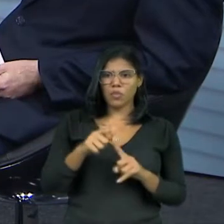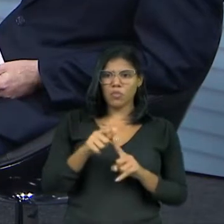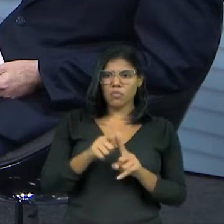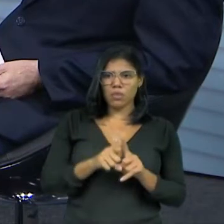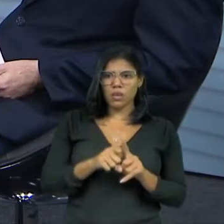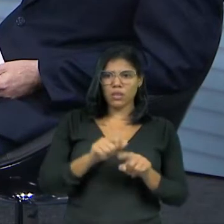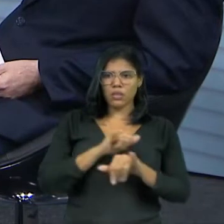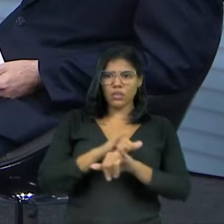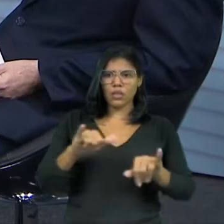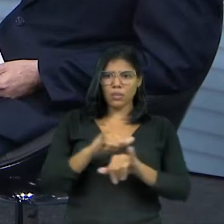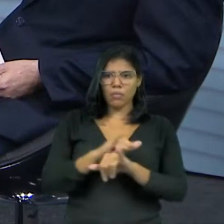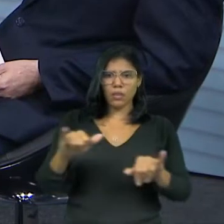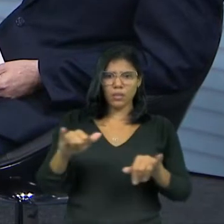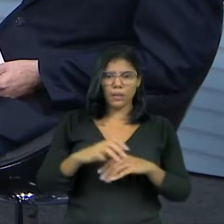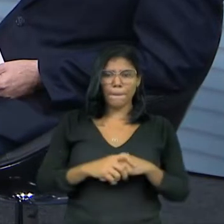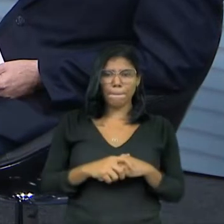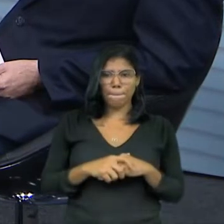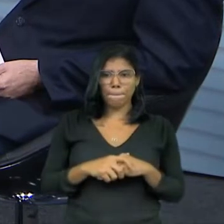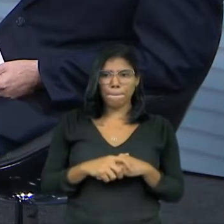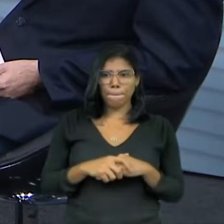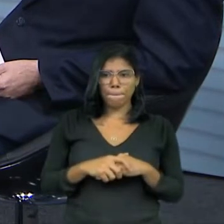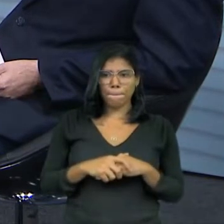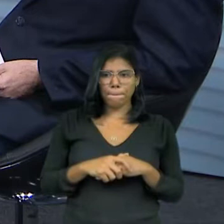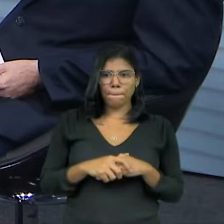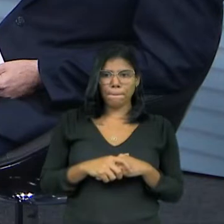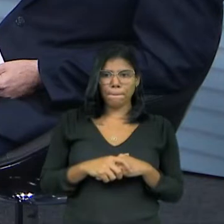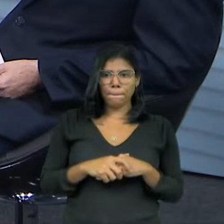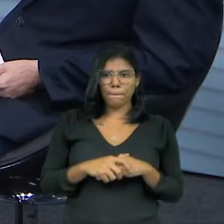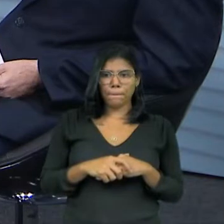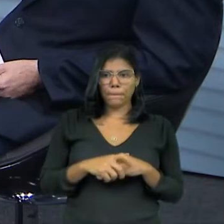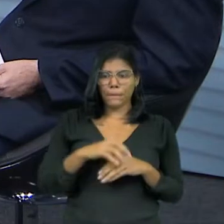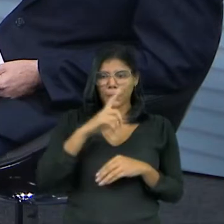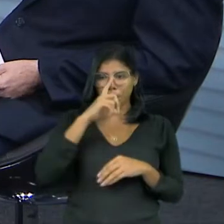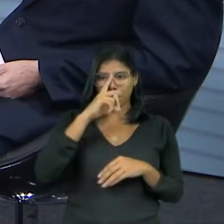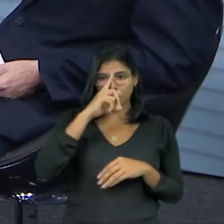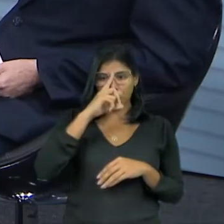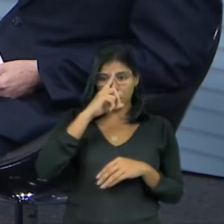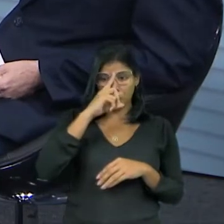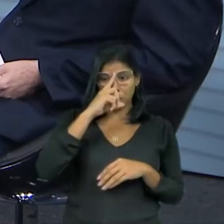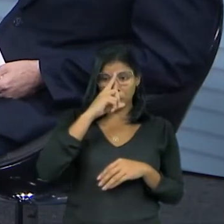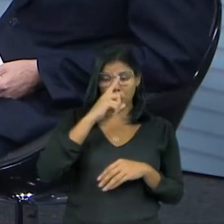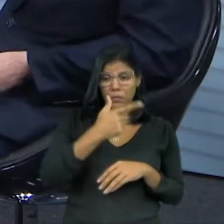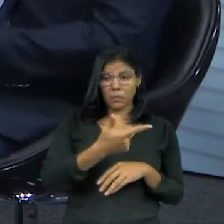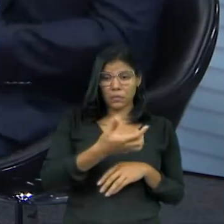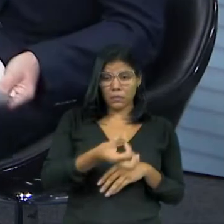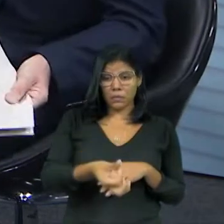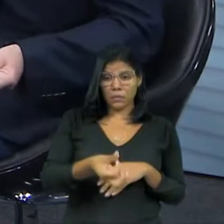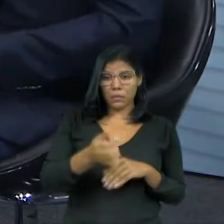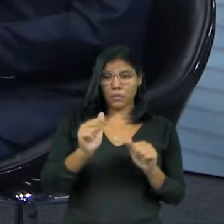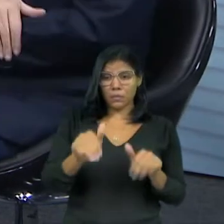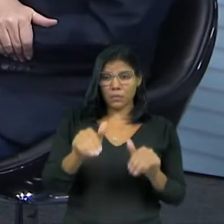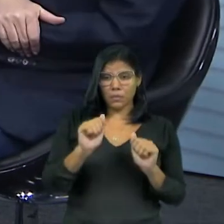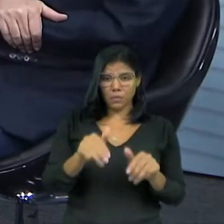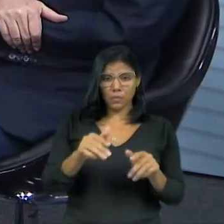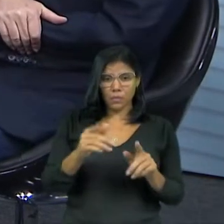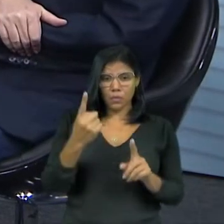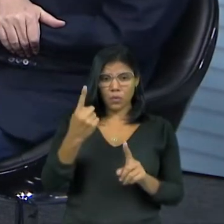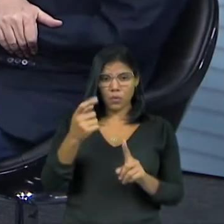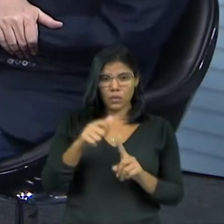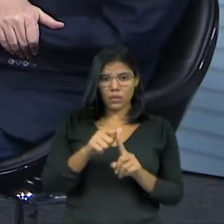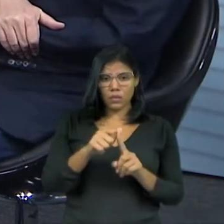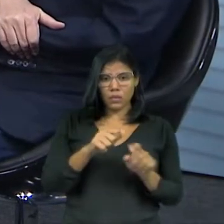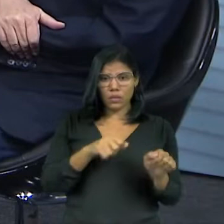campanha eleitoral em rádio e televisão. Rádio É 26, 26 de setembro, uma semana depois da eleição. 35